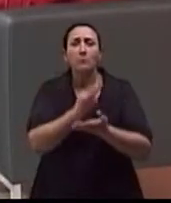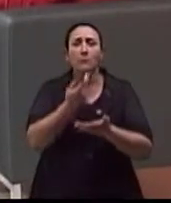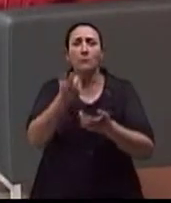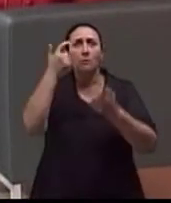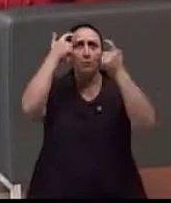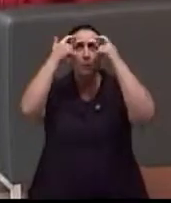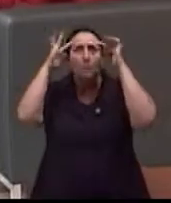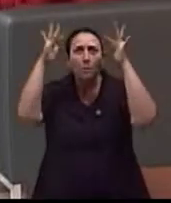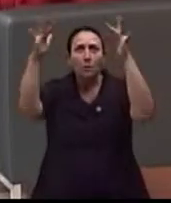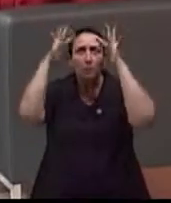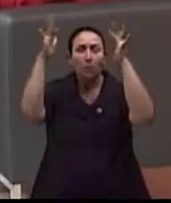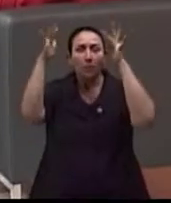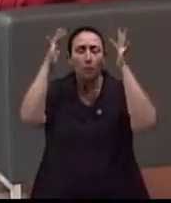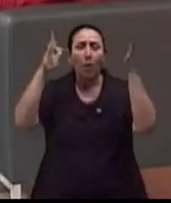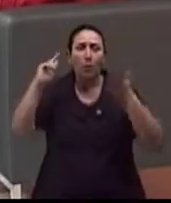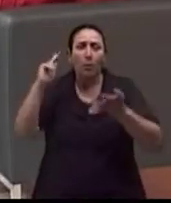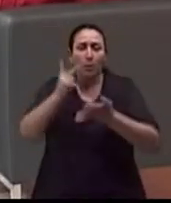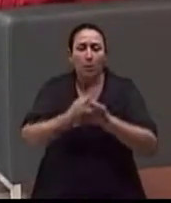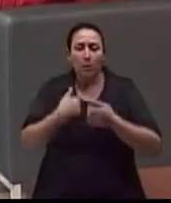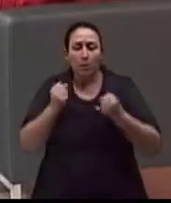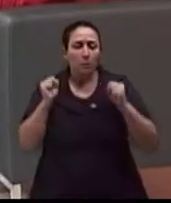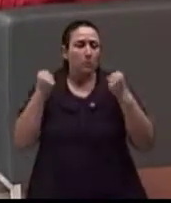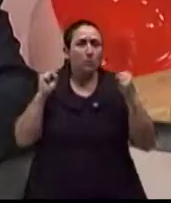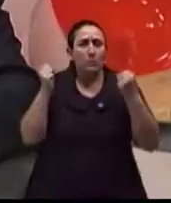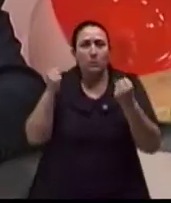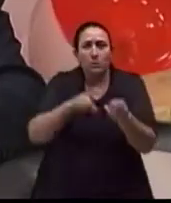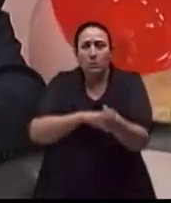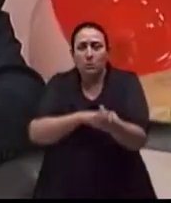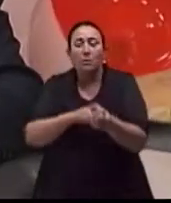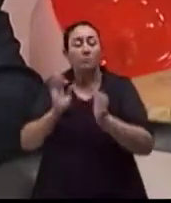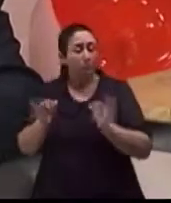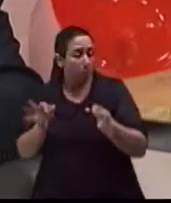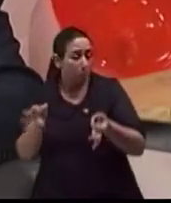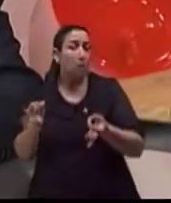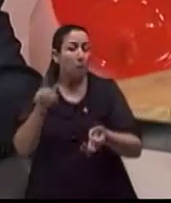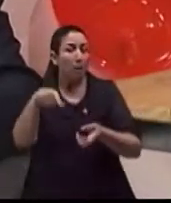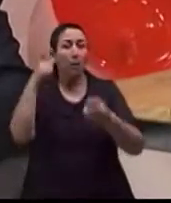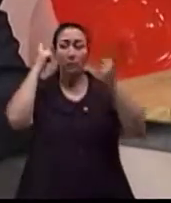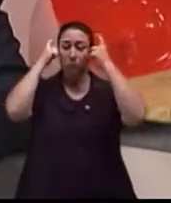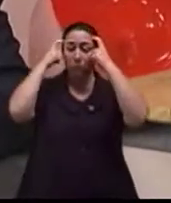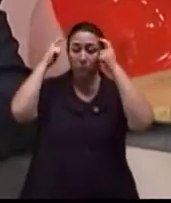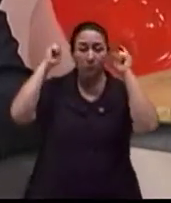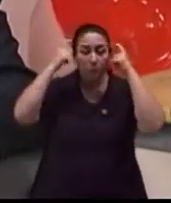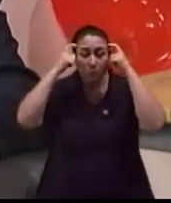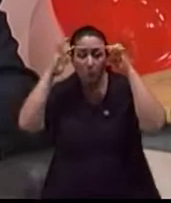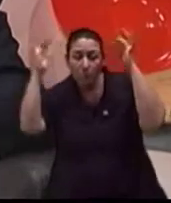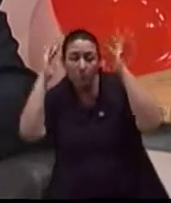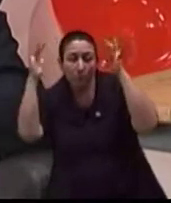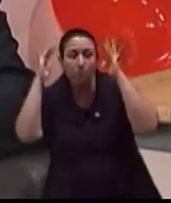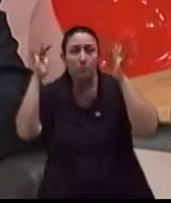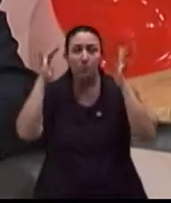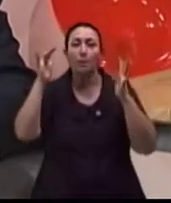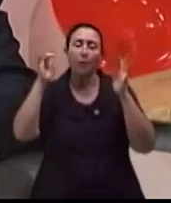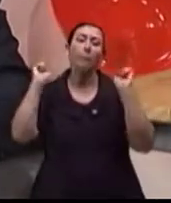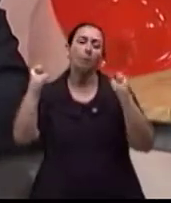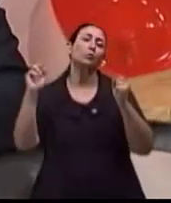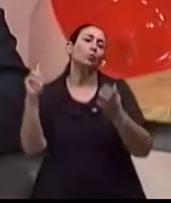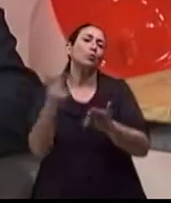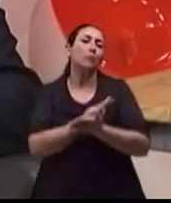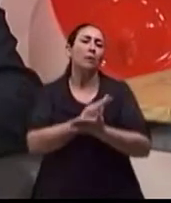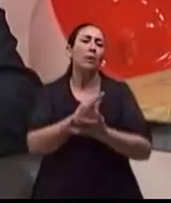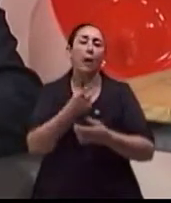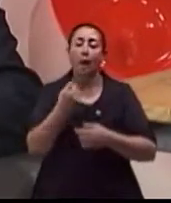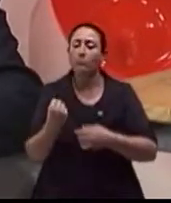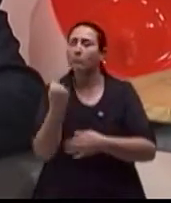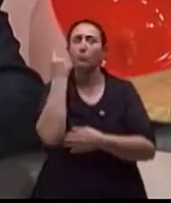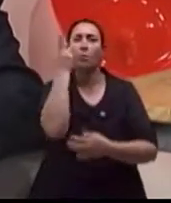Exato. Perfeito. tenso? Está tenso, ansioso, existe liberação de algumas substâncias que são desfavoráveis à ereção. Então, isso